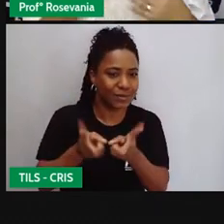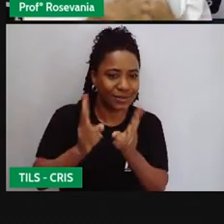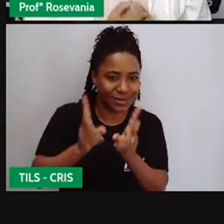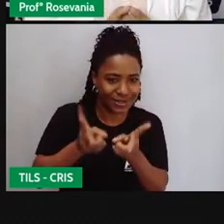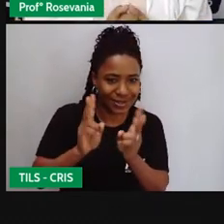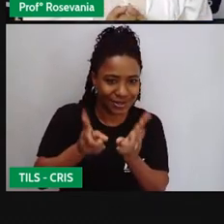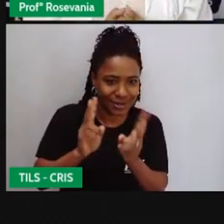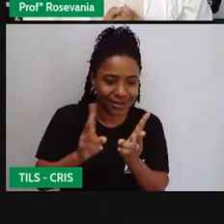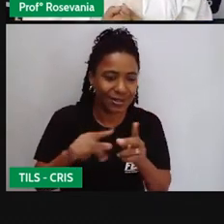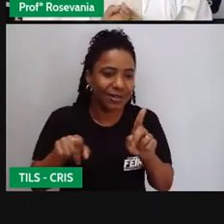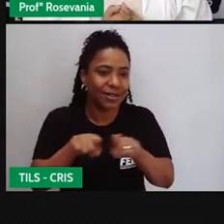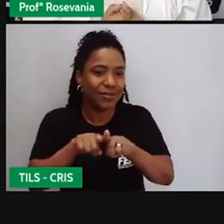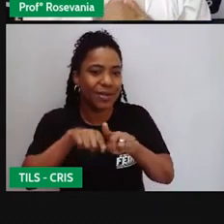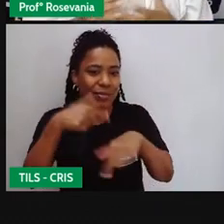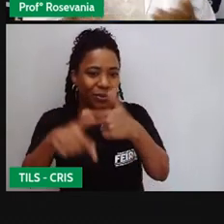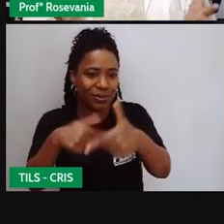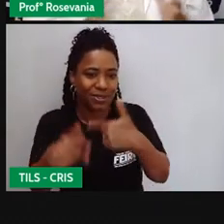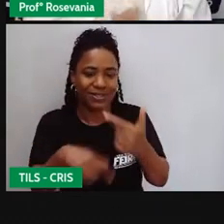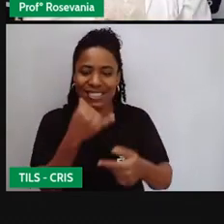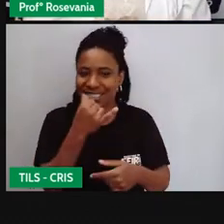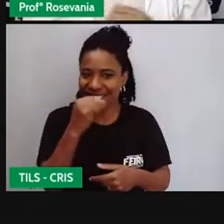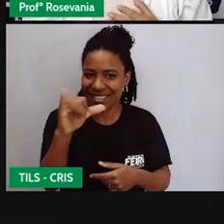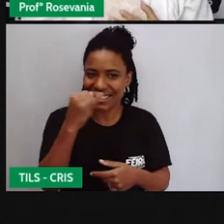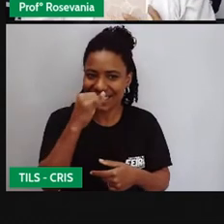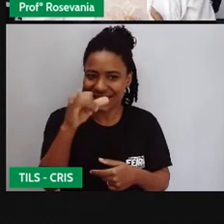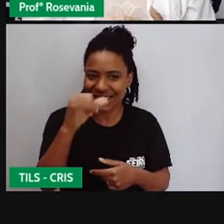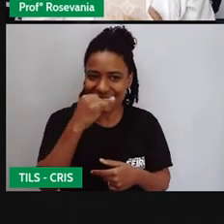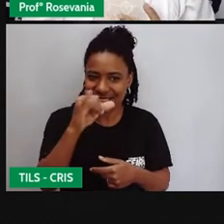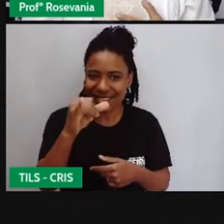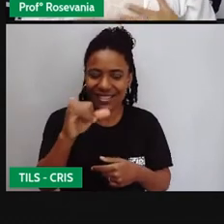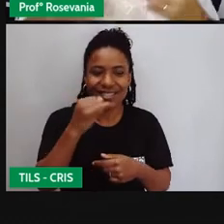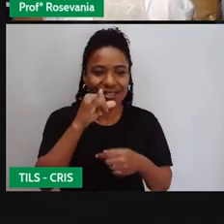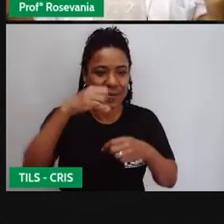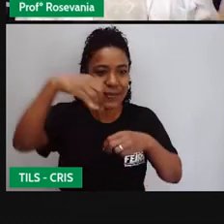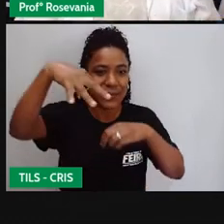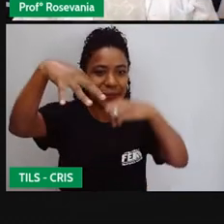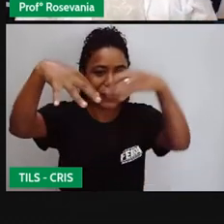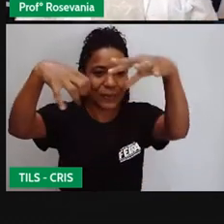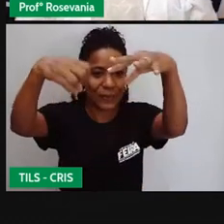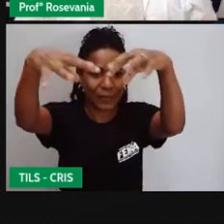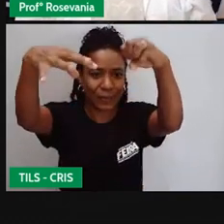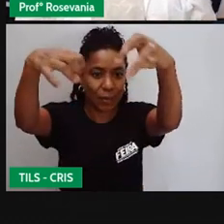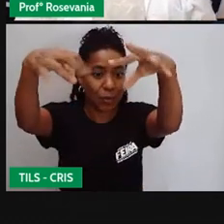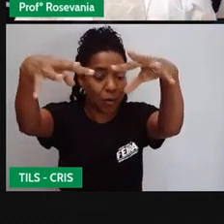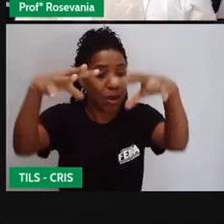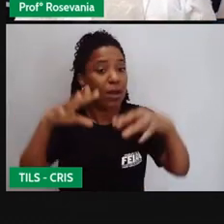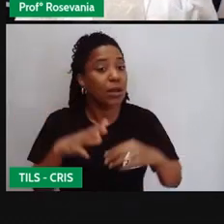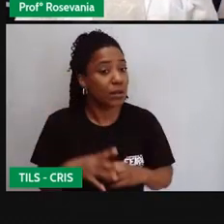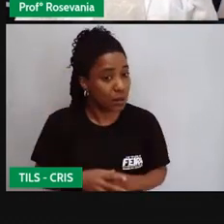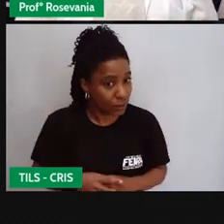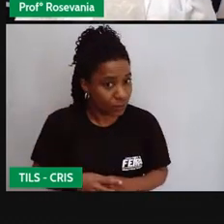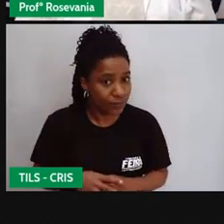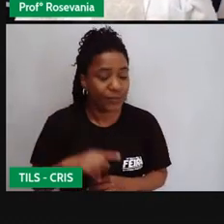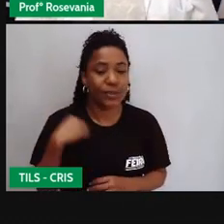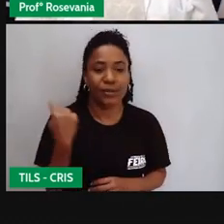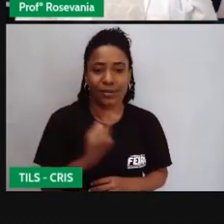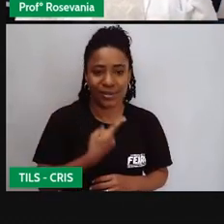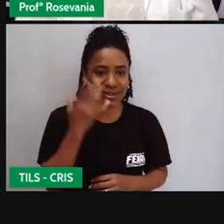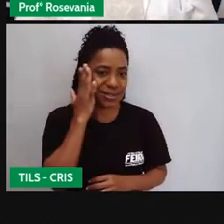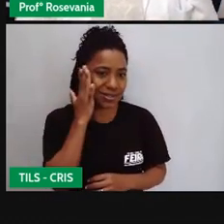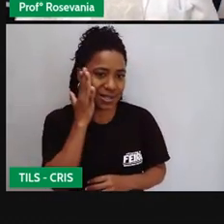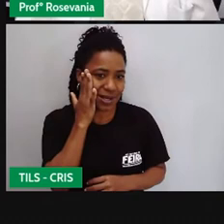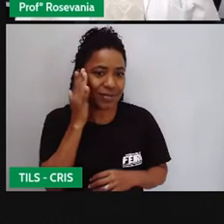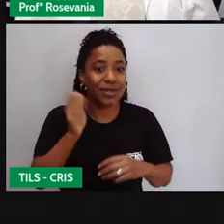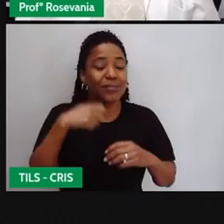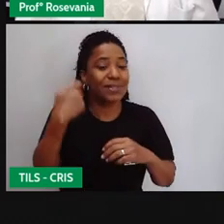a questão da produção de energia, no caso, a energia elétrica, e aí a gente sabe que a gente usa as hidrelétricas